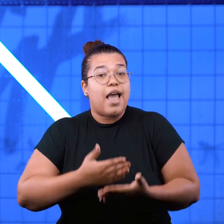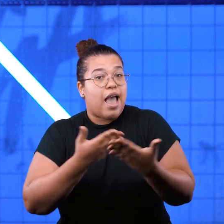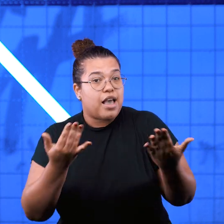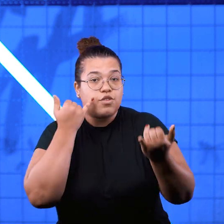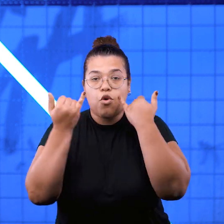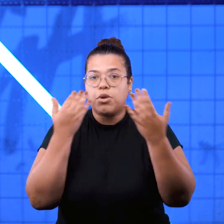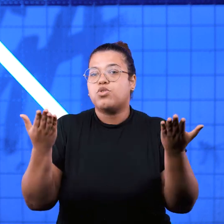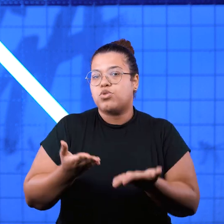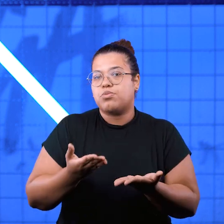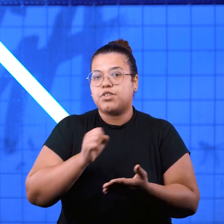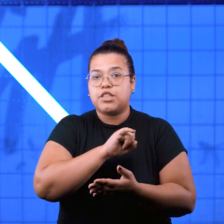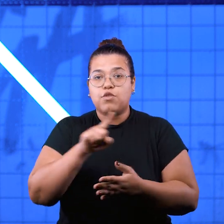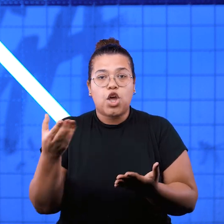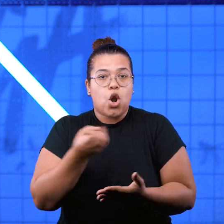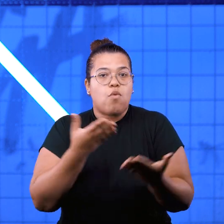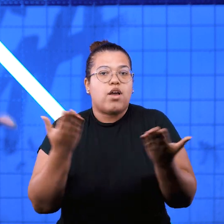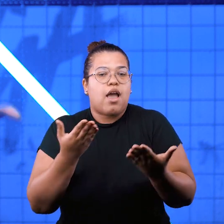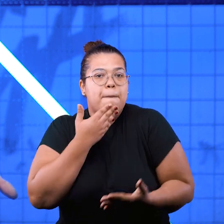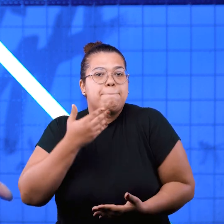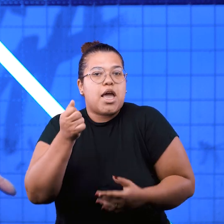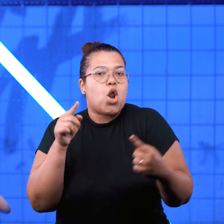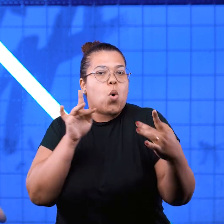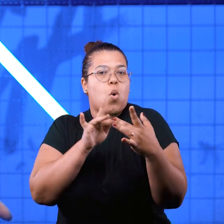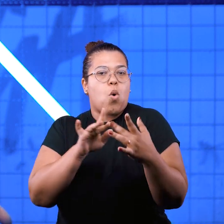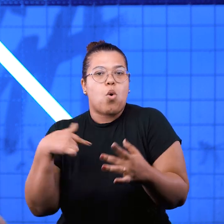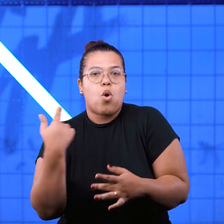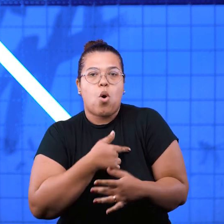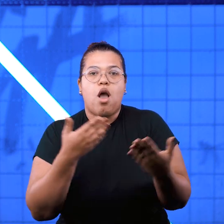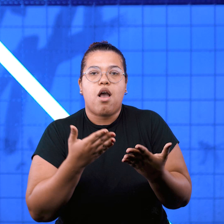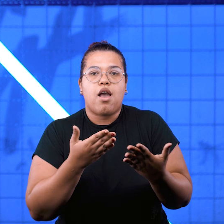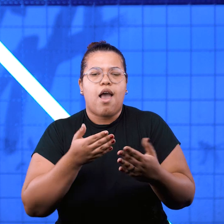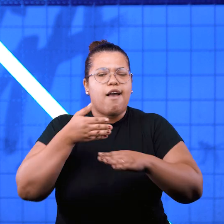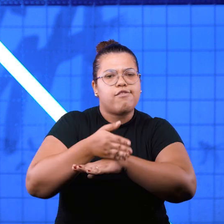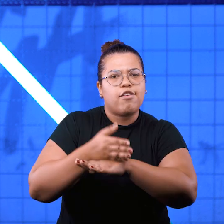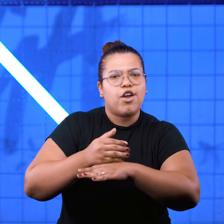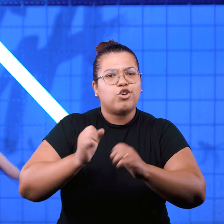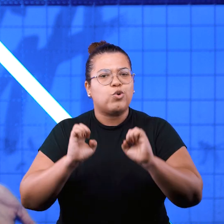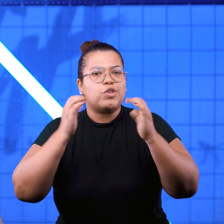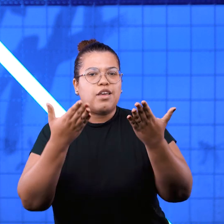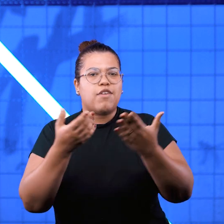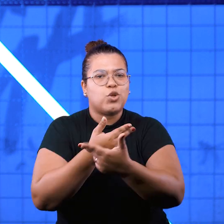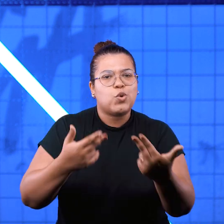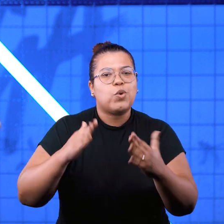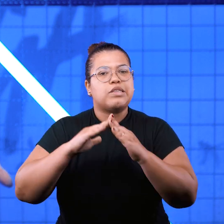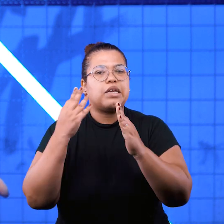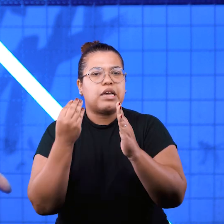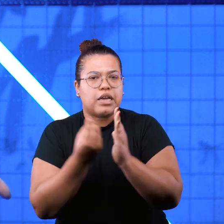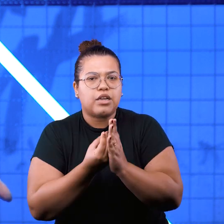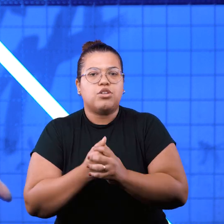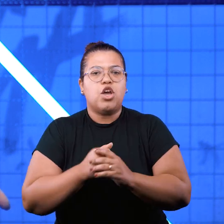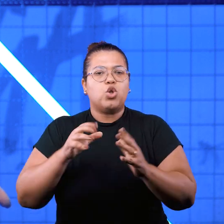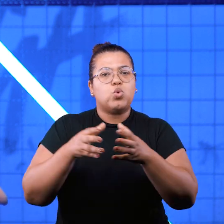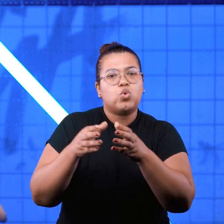os nossos avisos de hoje. Se você é novo por aqui, a melhor forma de se conectar conosco é participando das atividades e eventos da nossa igreja. E de um dos